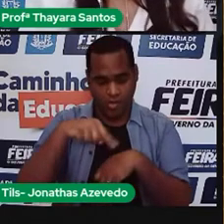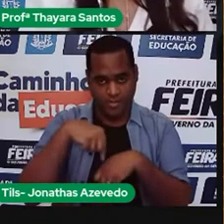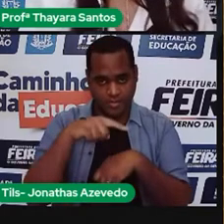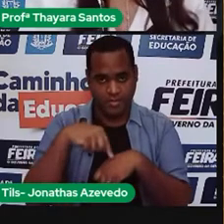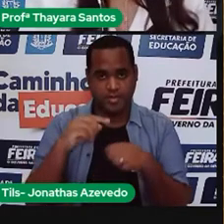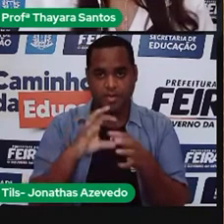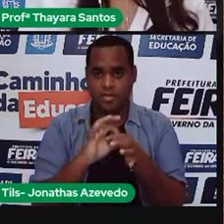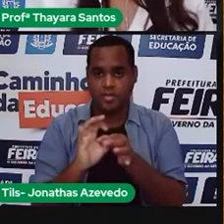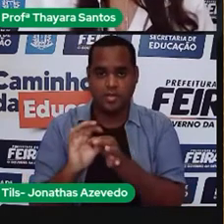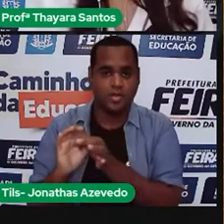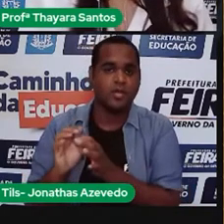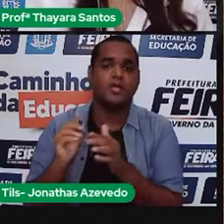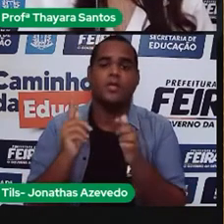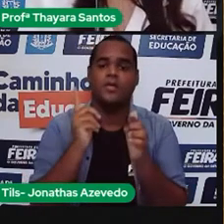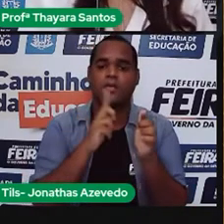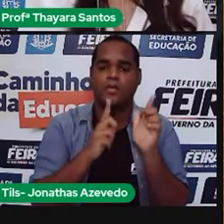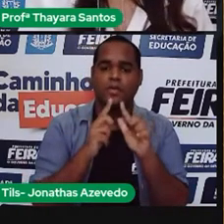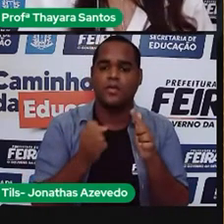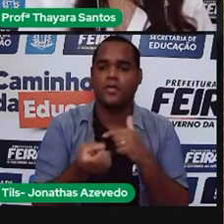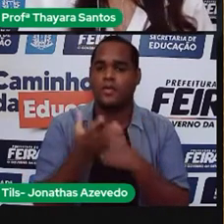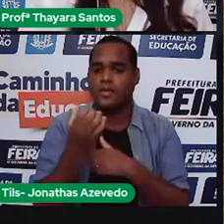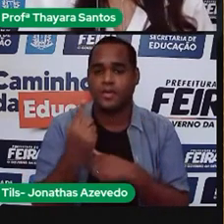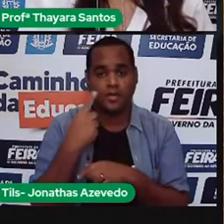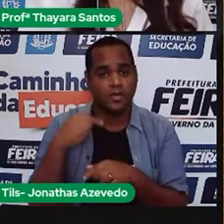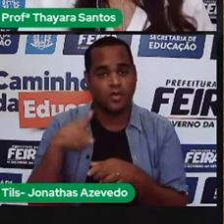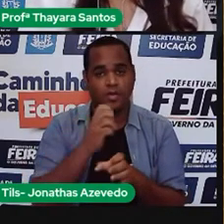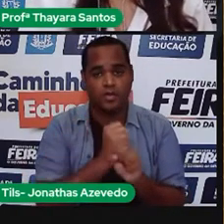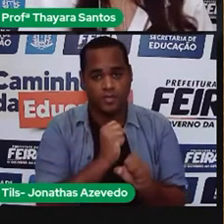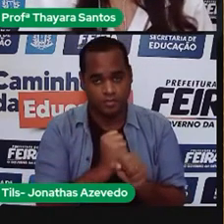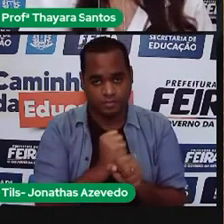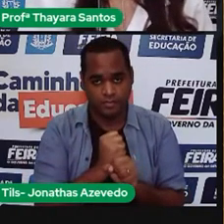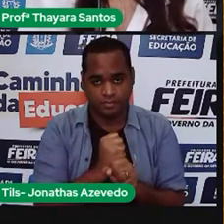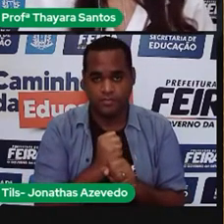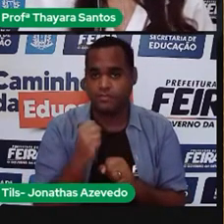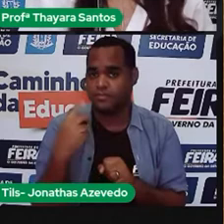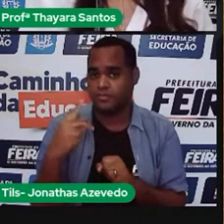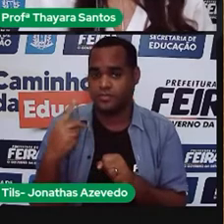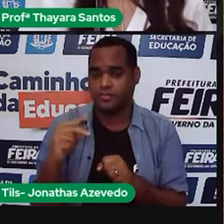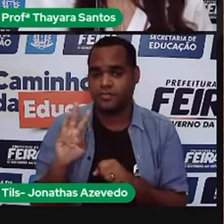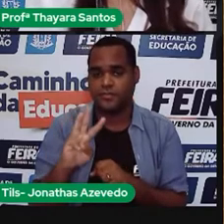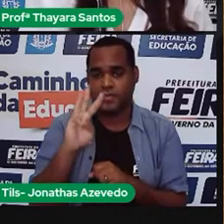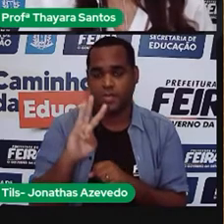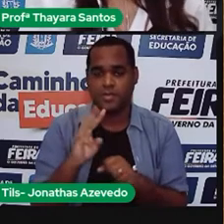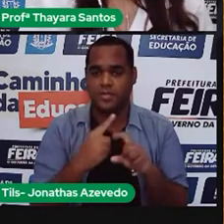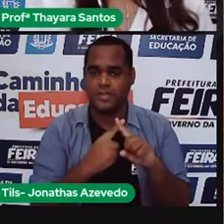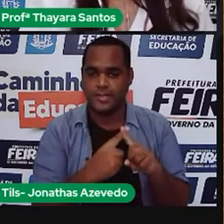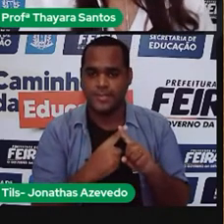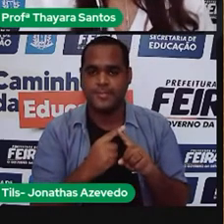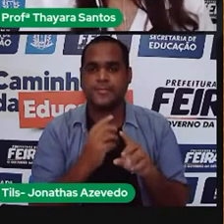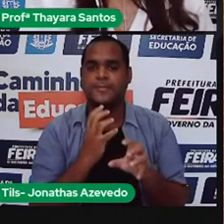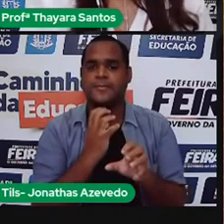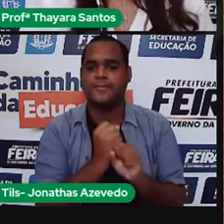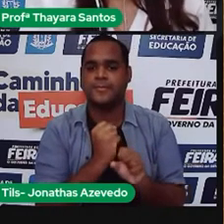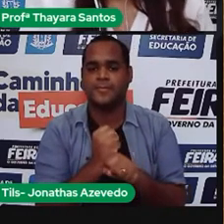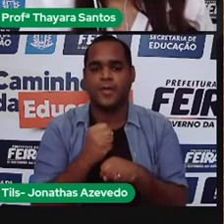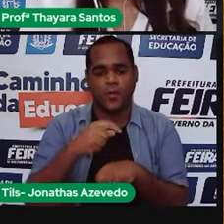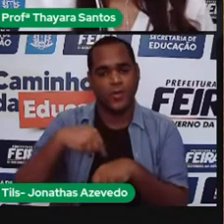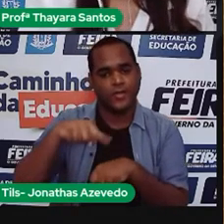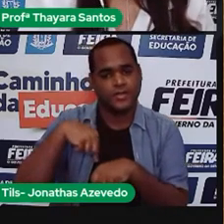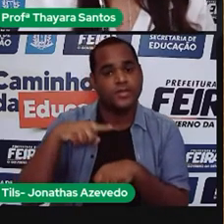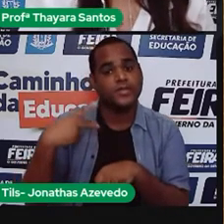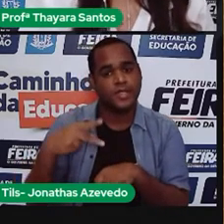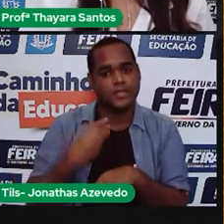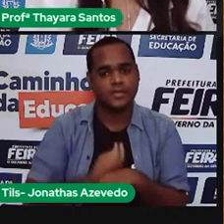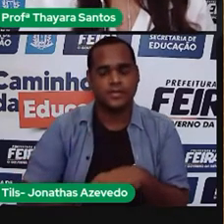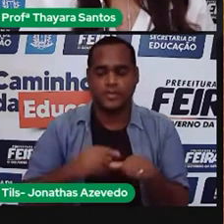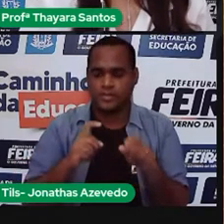vai estar ligado. Então, a gente calcula a potência vezes a quantidade de horas que esse equipamento vai estar ligado,